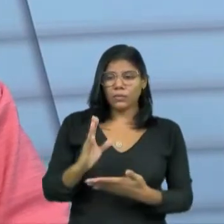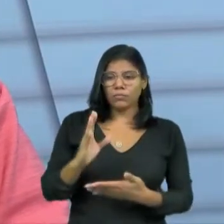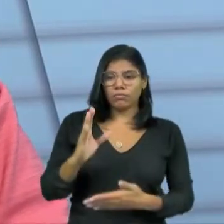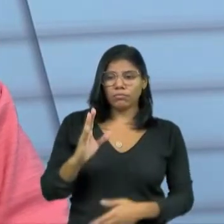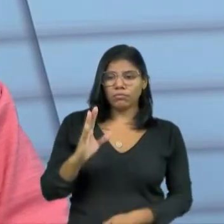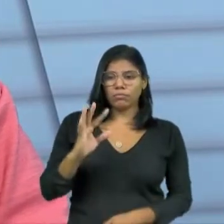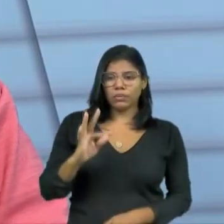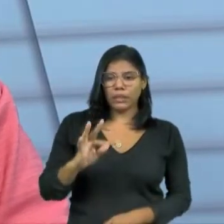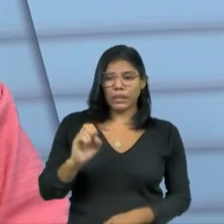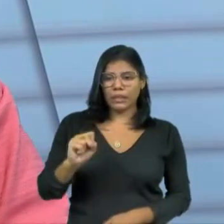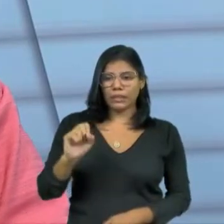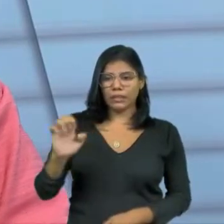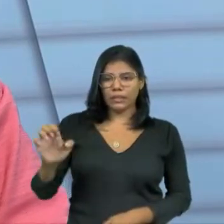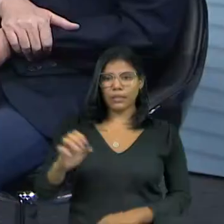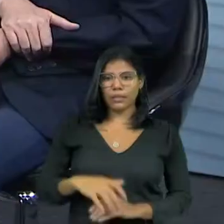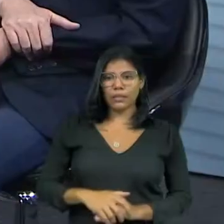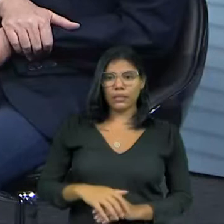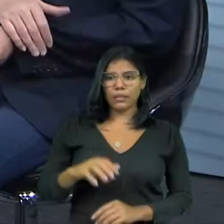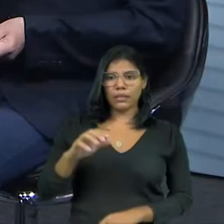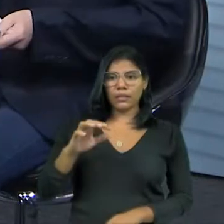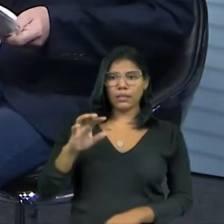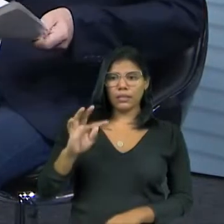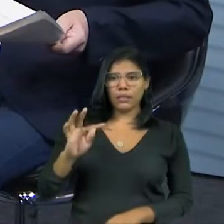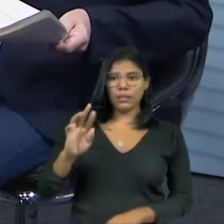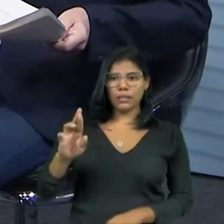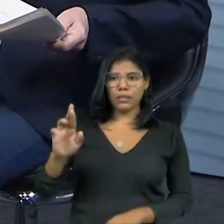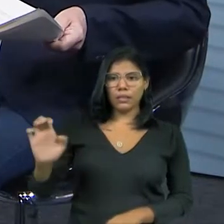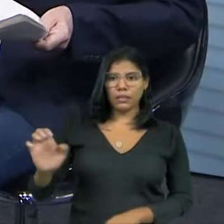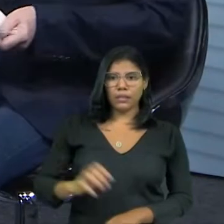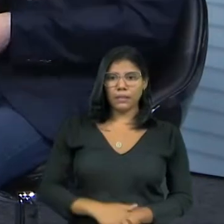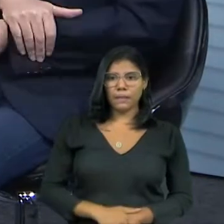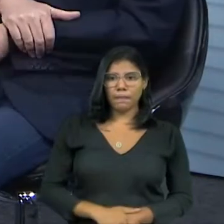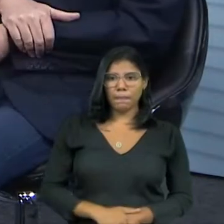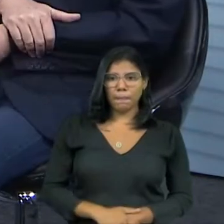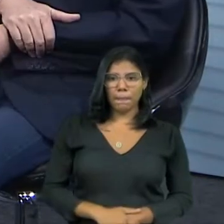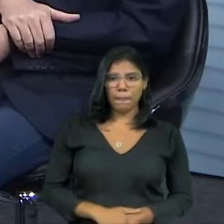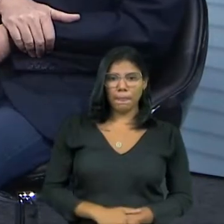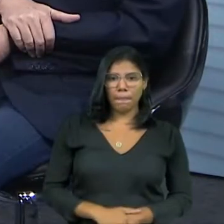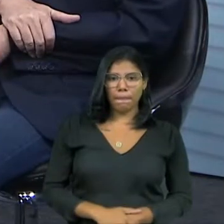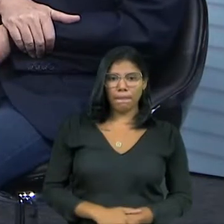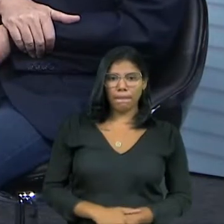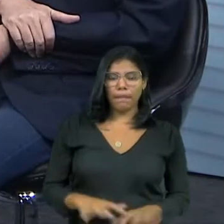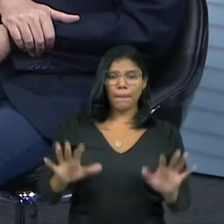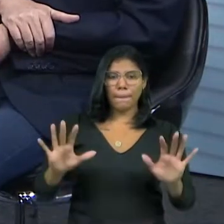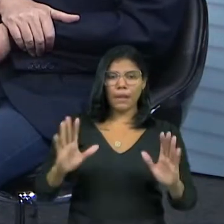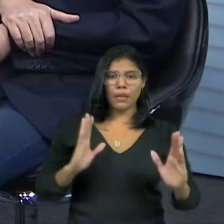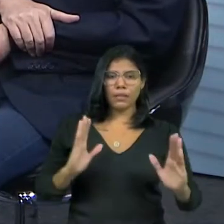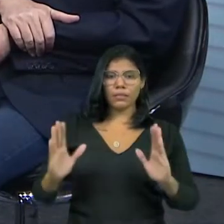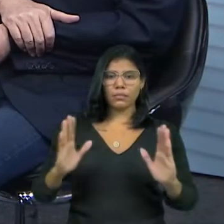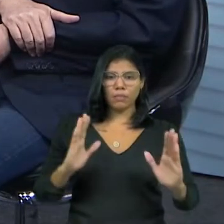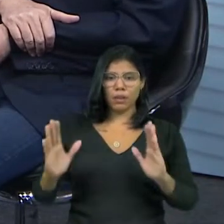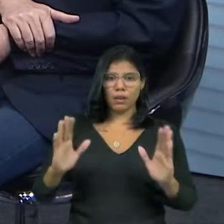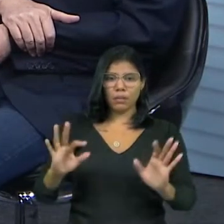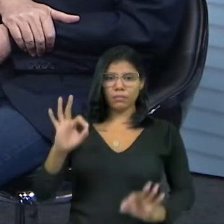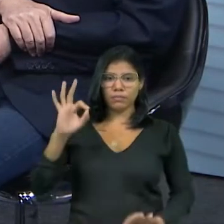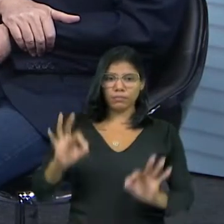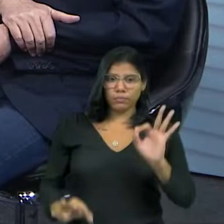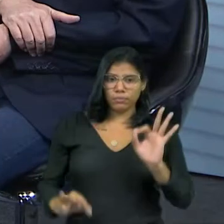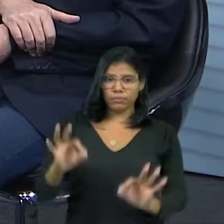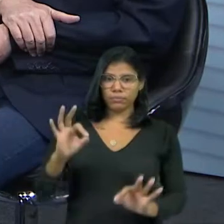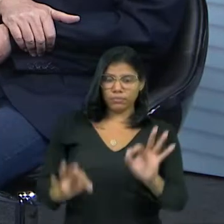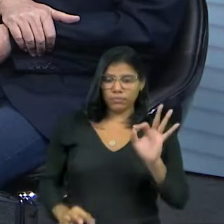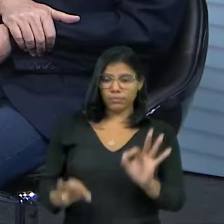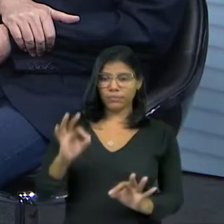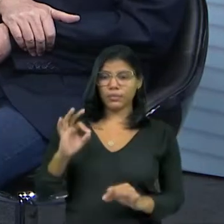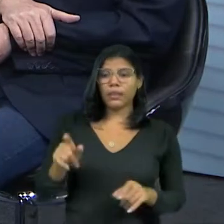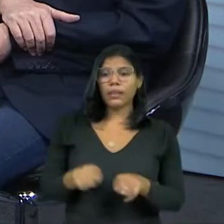dependendo, né? Porque vai... Isso vai ficar muito complicado, porque o prazo da campanha é muito curto, né? Isso. Mas os prazos para os julgadores, para os juízes da justiça